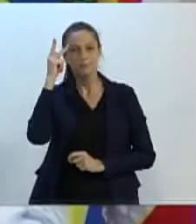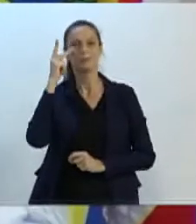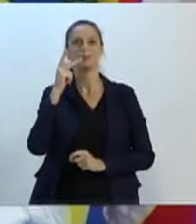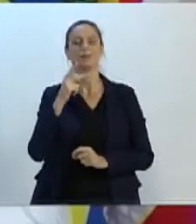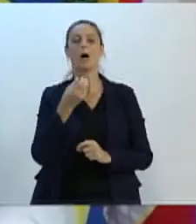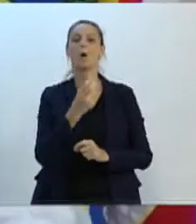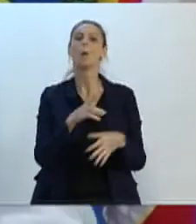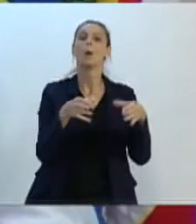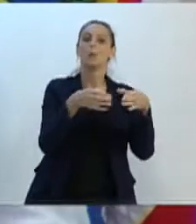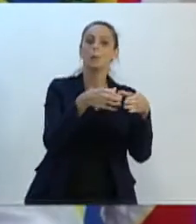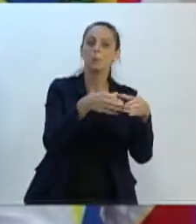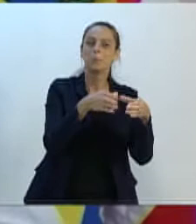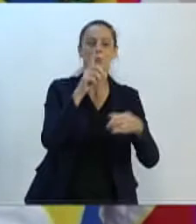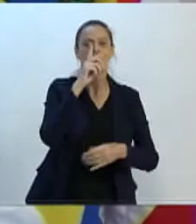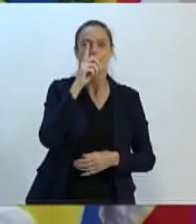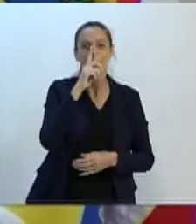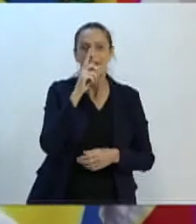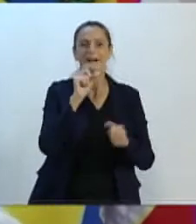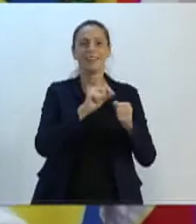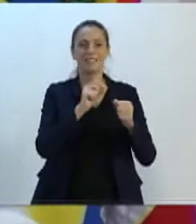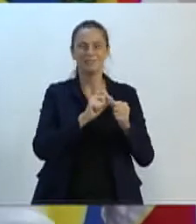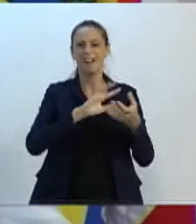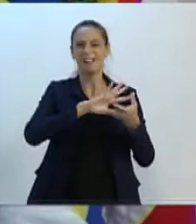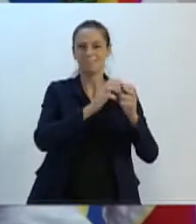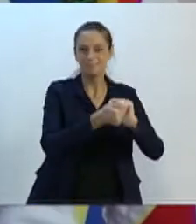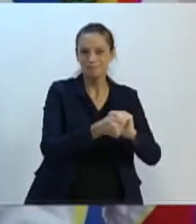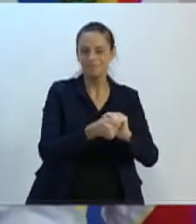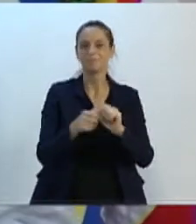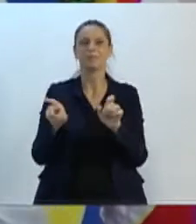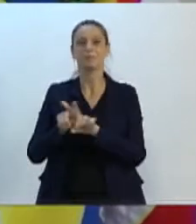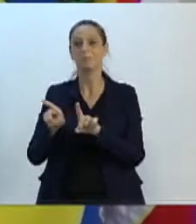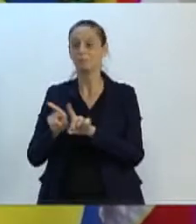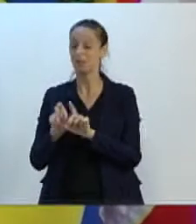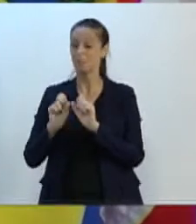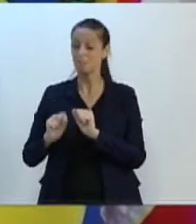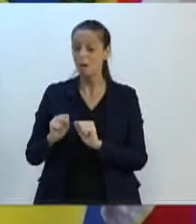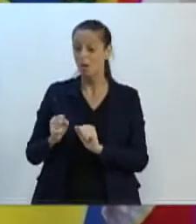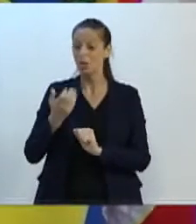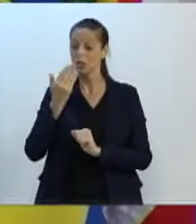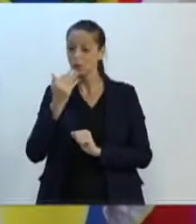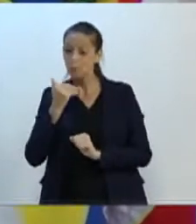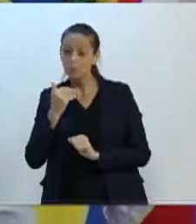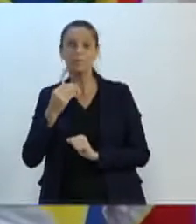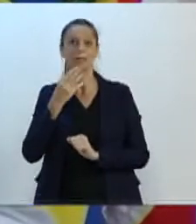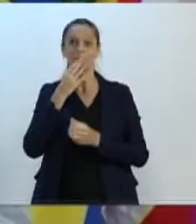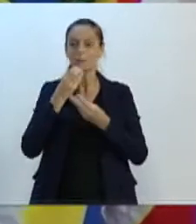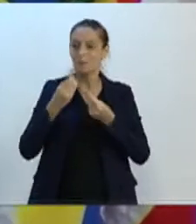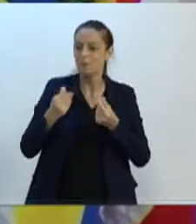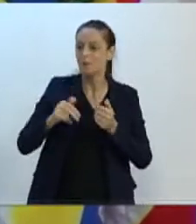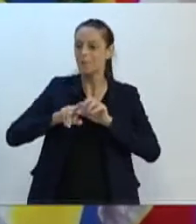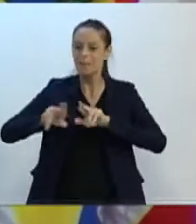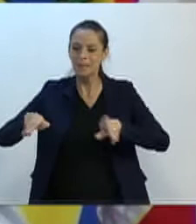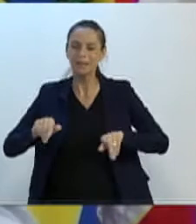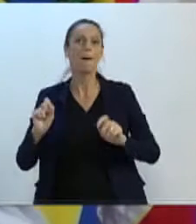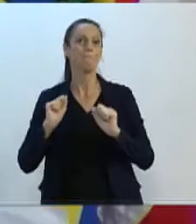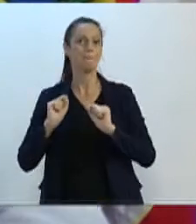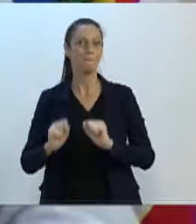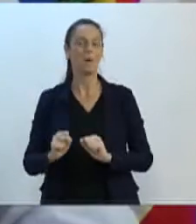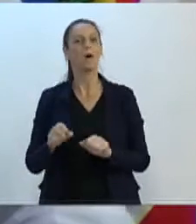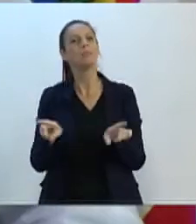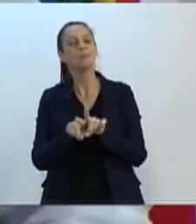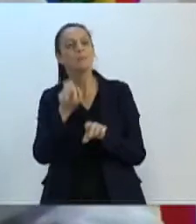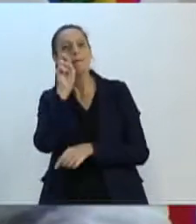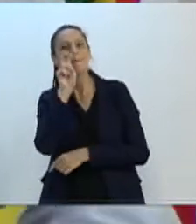clubes de mães da nossa cidade, além de provar as opções gastronômicas disponíveis a conferir inúmeras apresentações